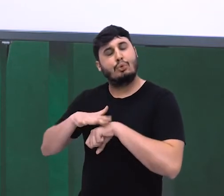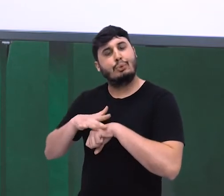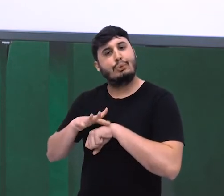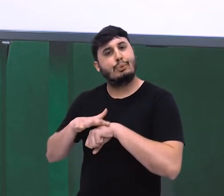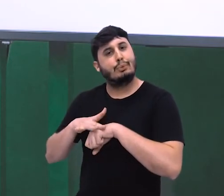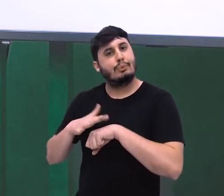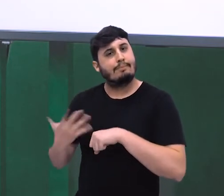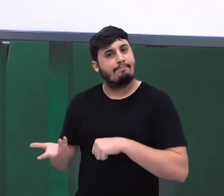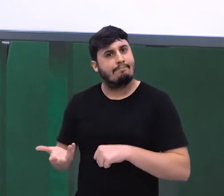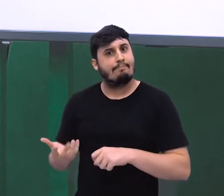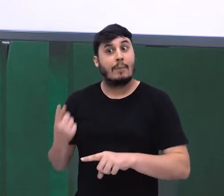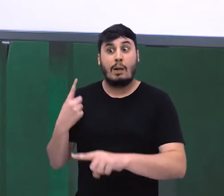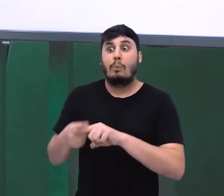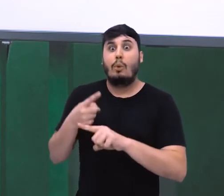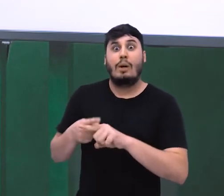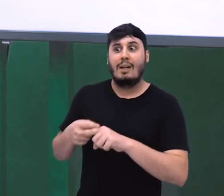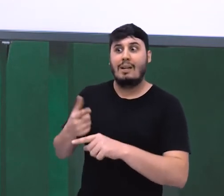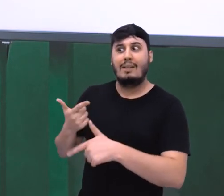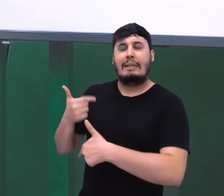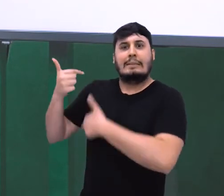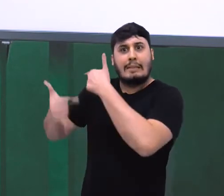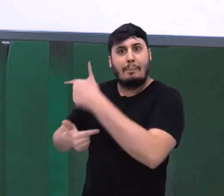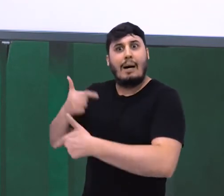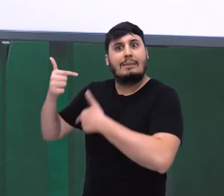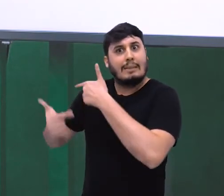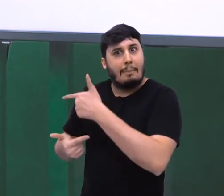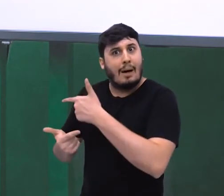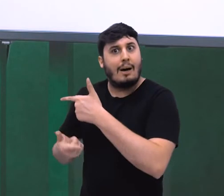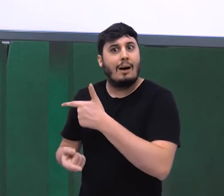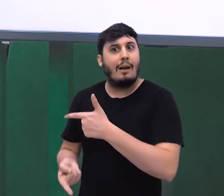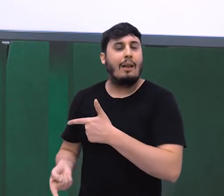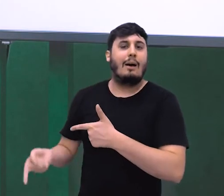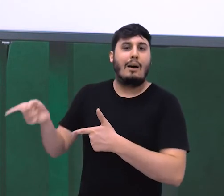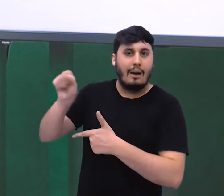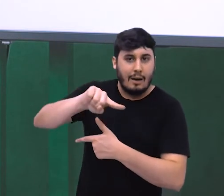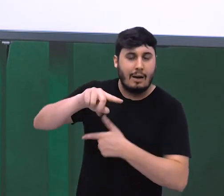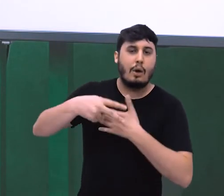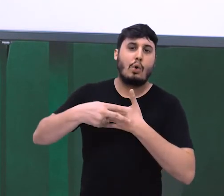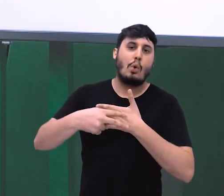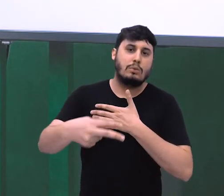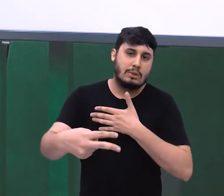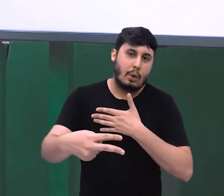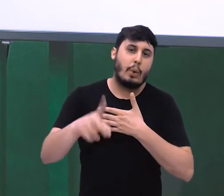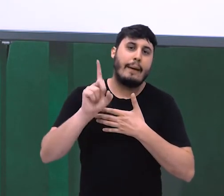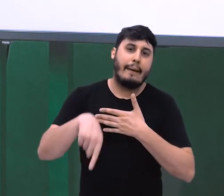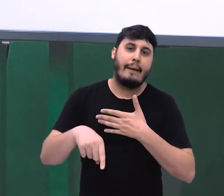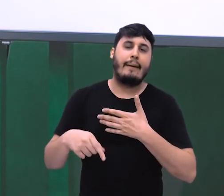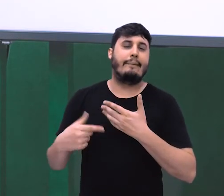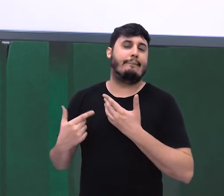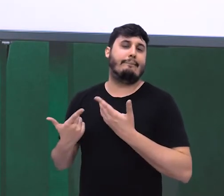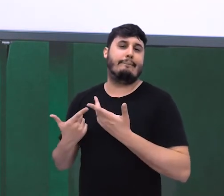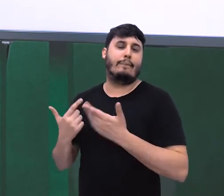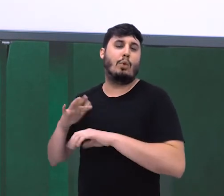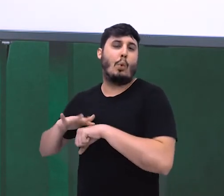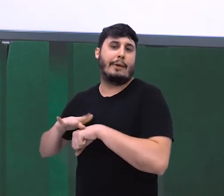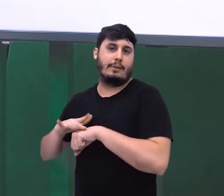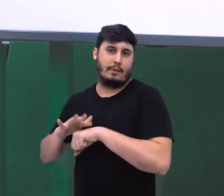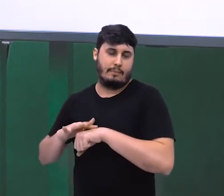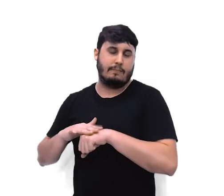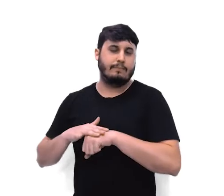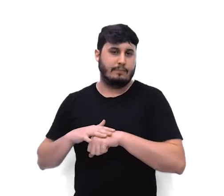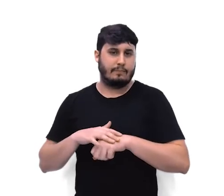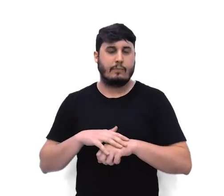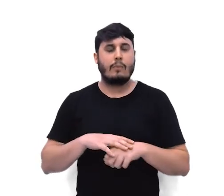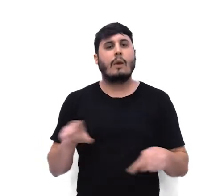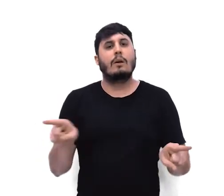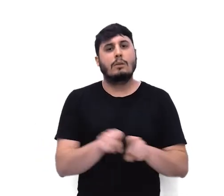gerou uma consequência. Ele adoeceu, é consequência da outra ação, da primeira ação. Temos ainda